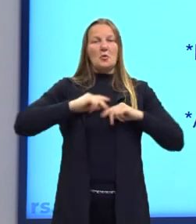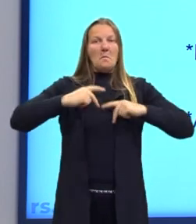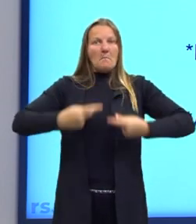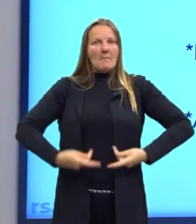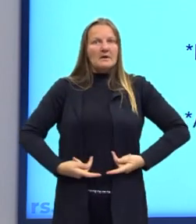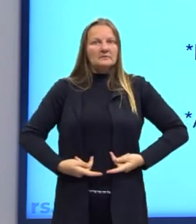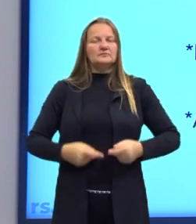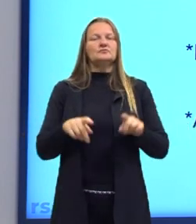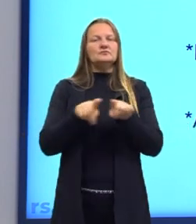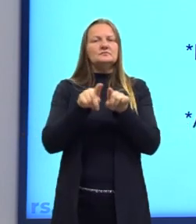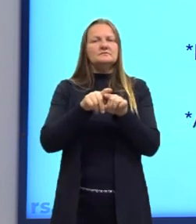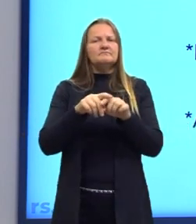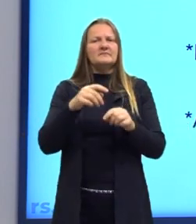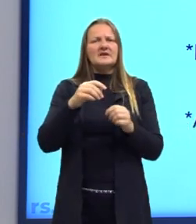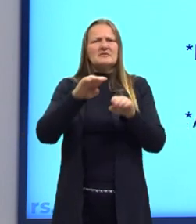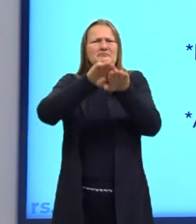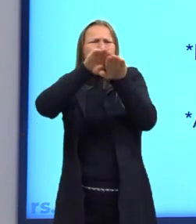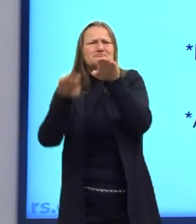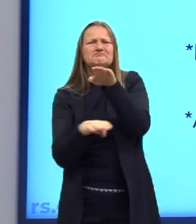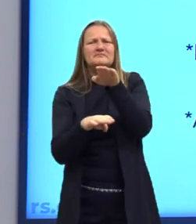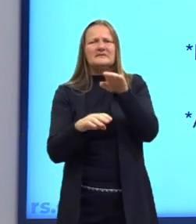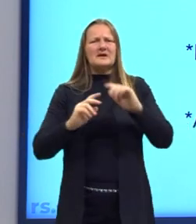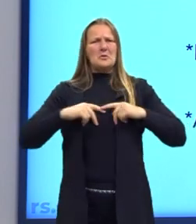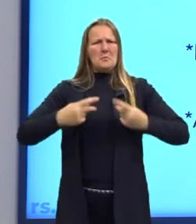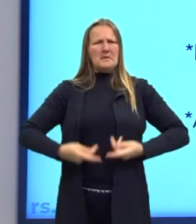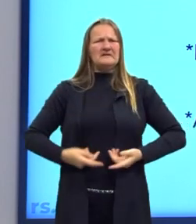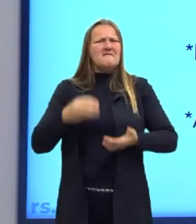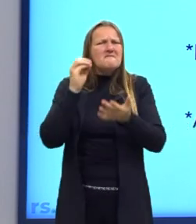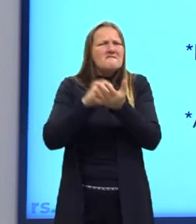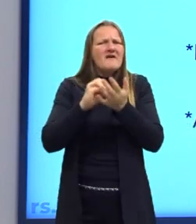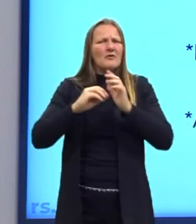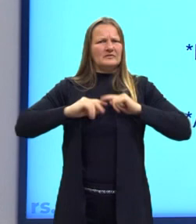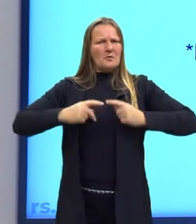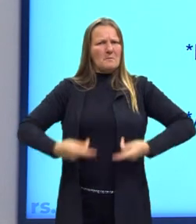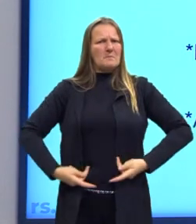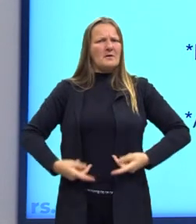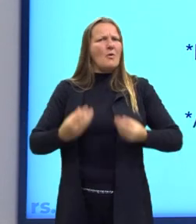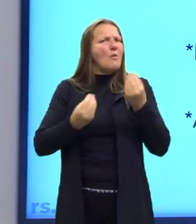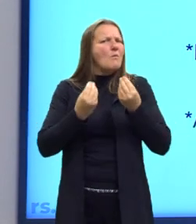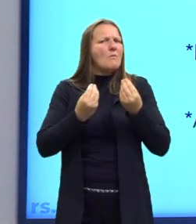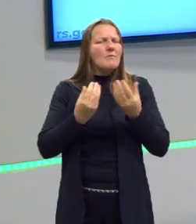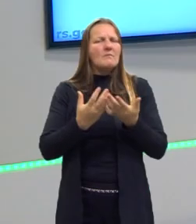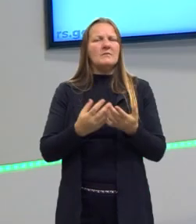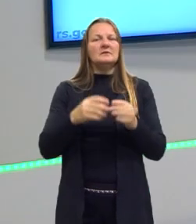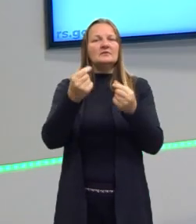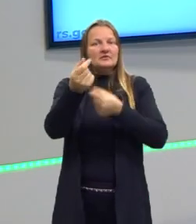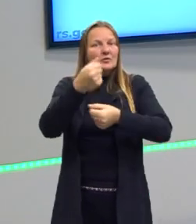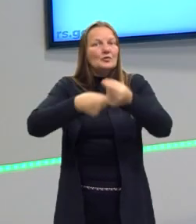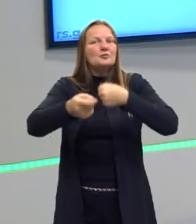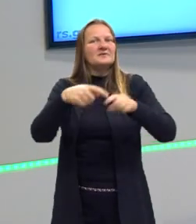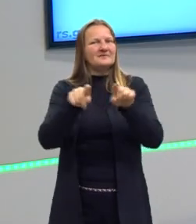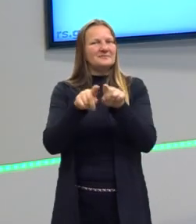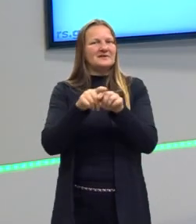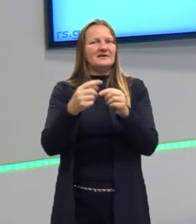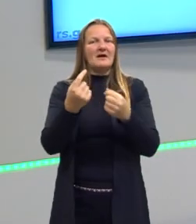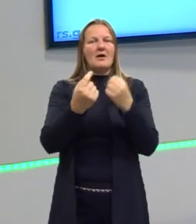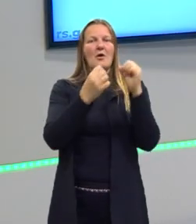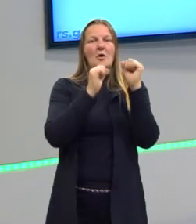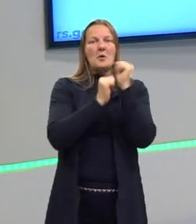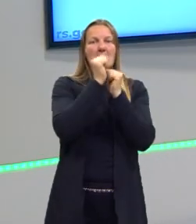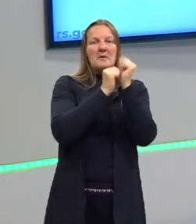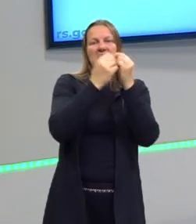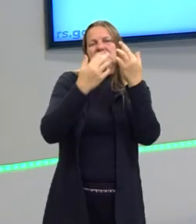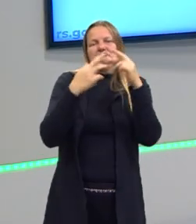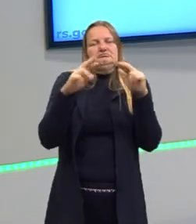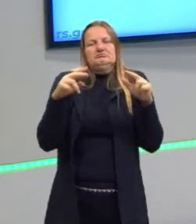é uma desigualdade humana, é uma desumanidade, e sem falar em todas as questões econômicas, educacionais, etc. e tal,